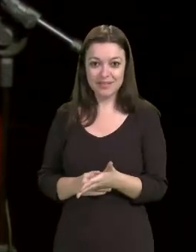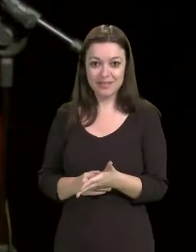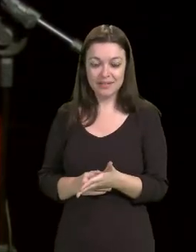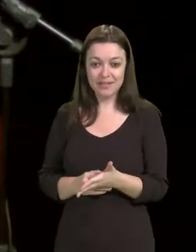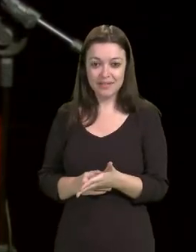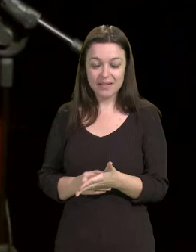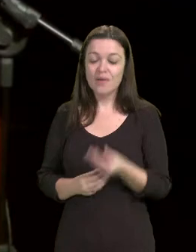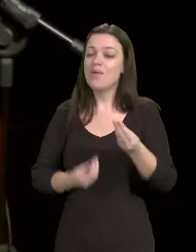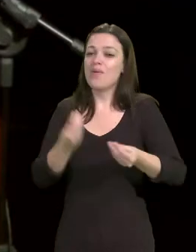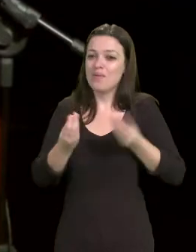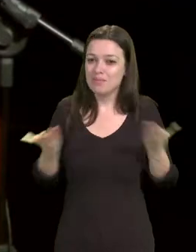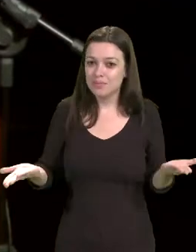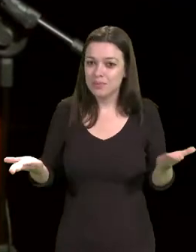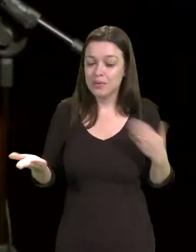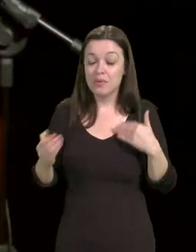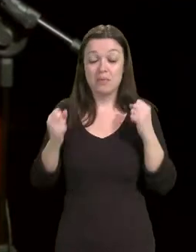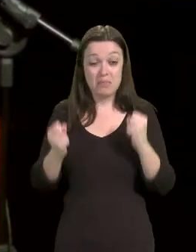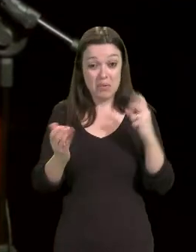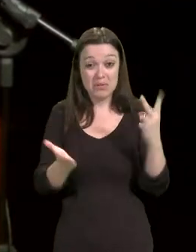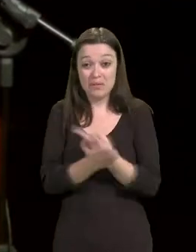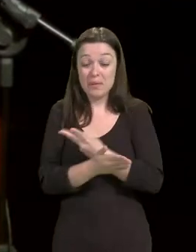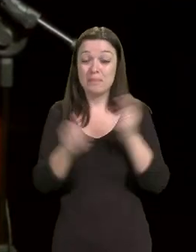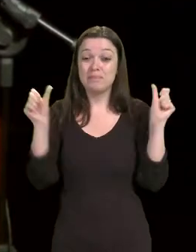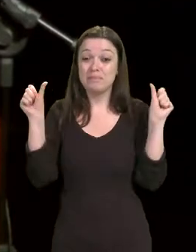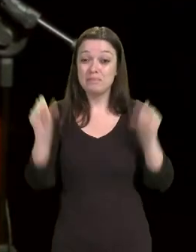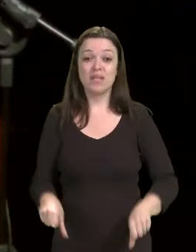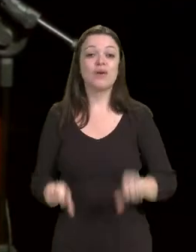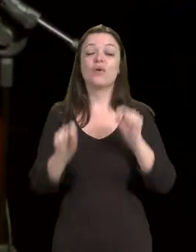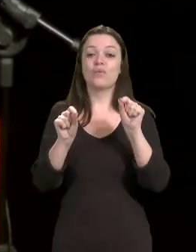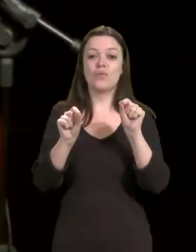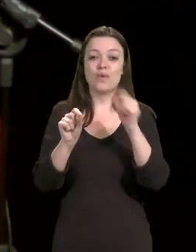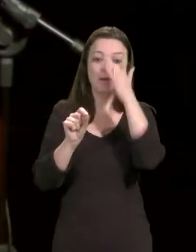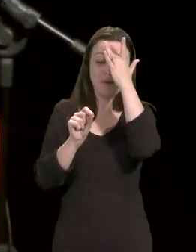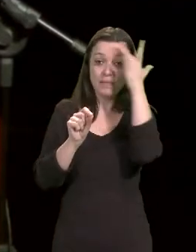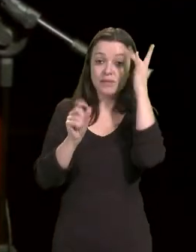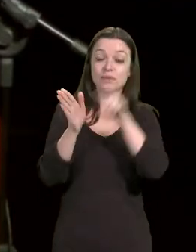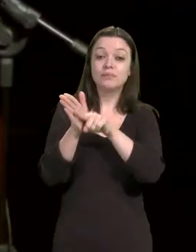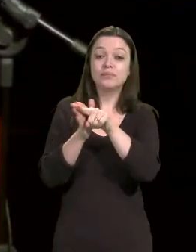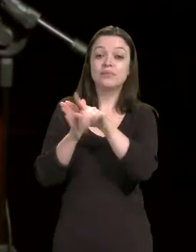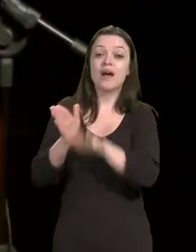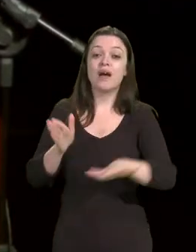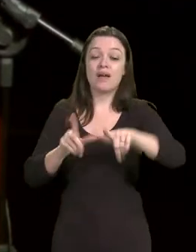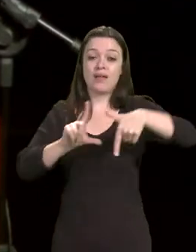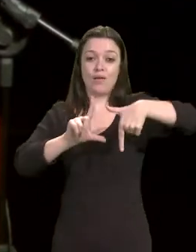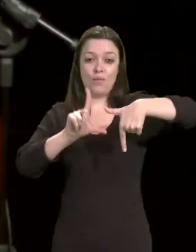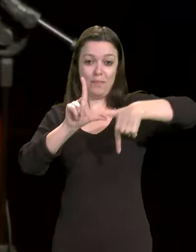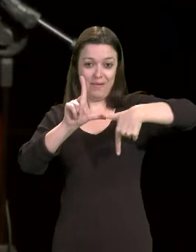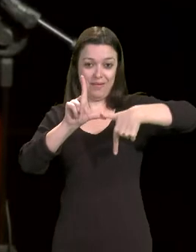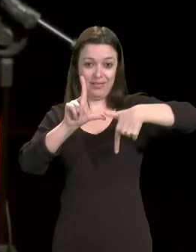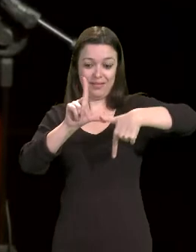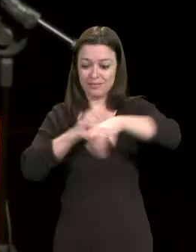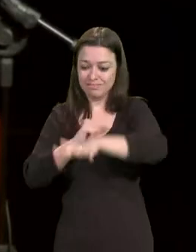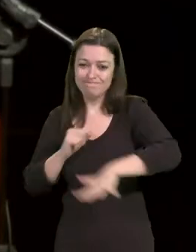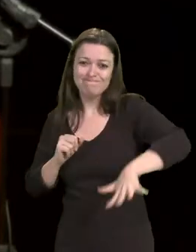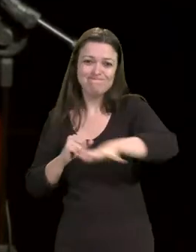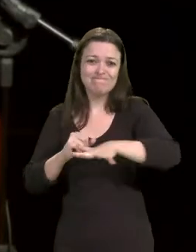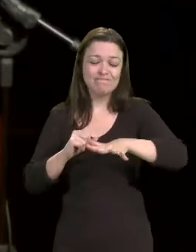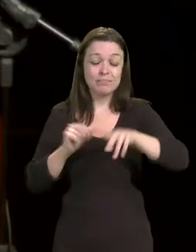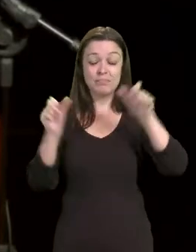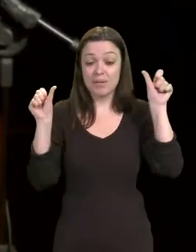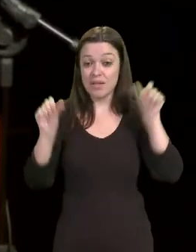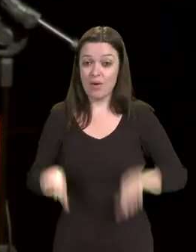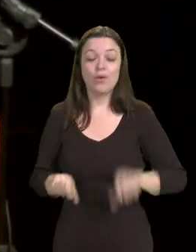Situação pior ainda se encontram os pesquisadores da área de humanas, que vêm sofrendo uma